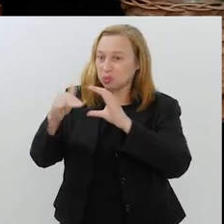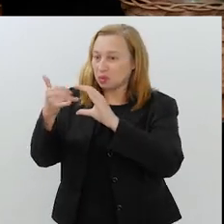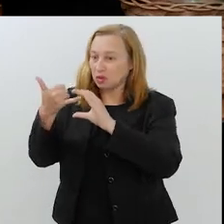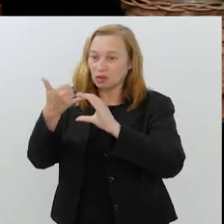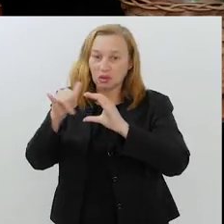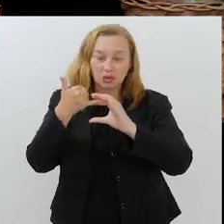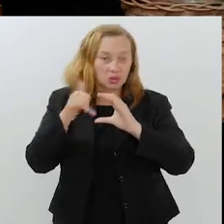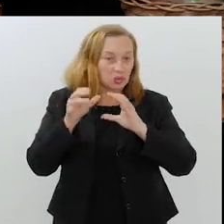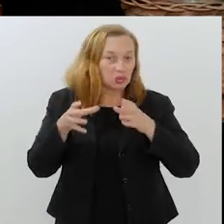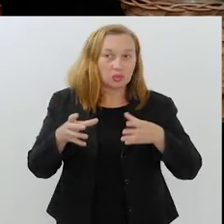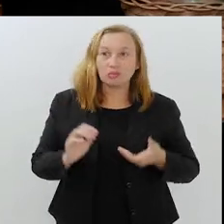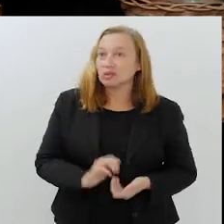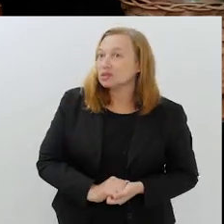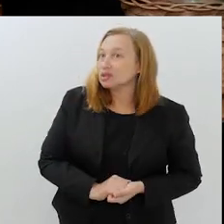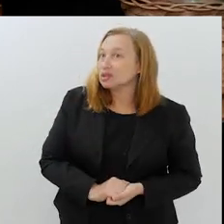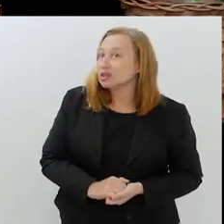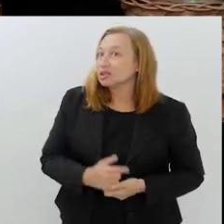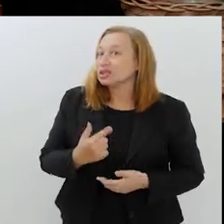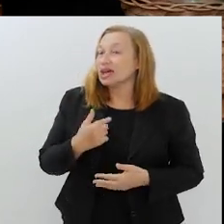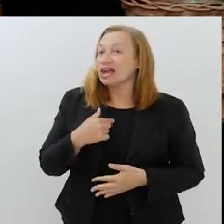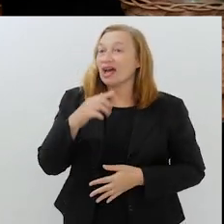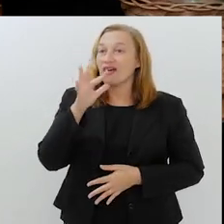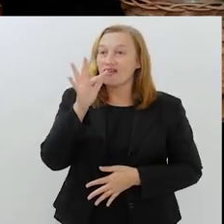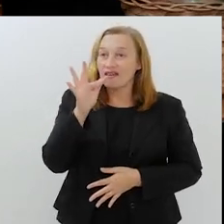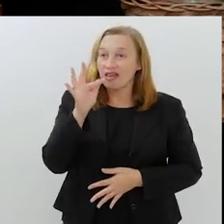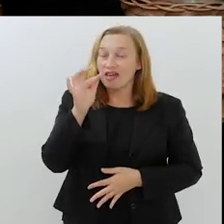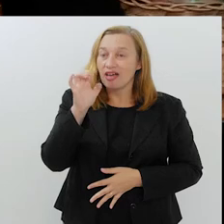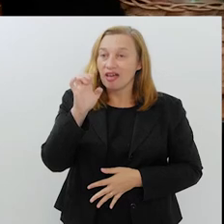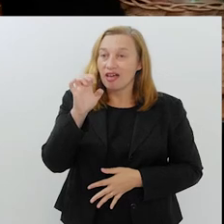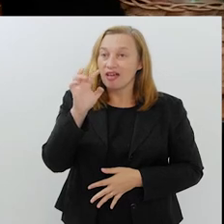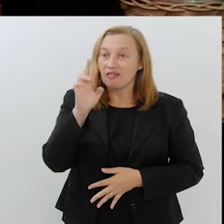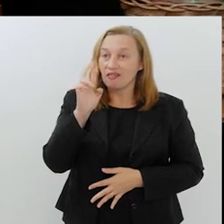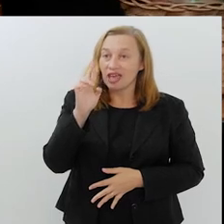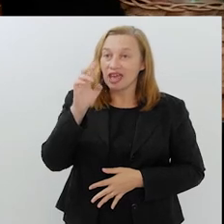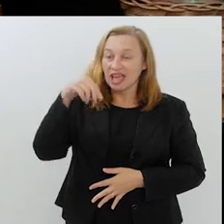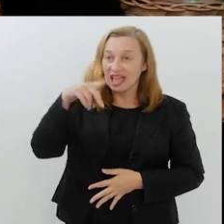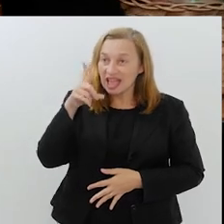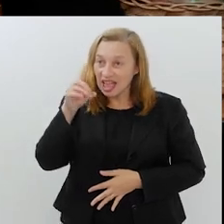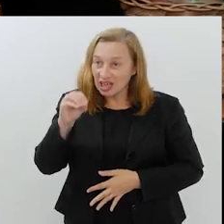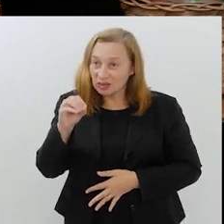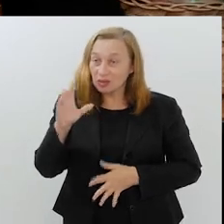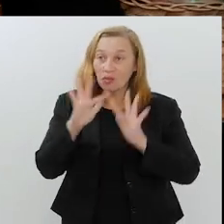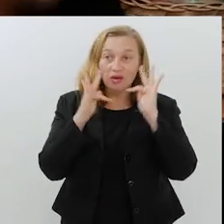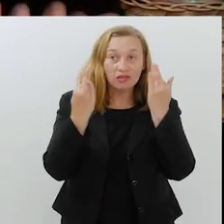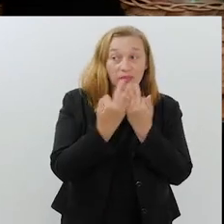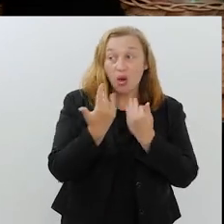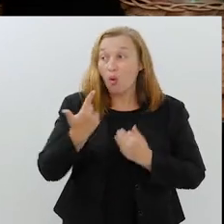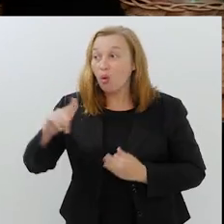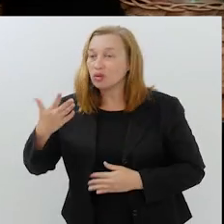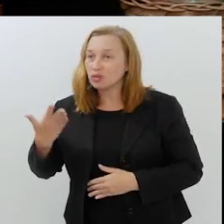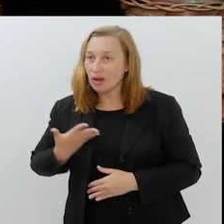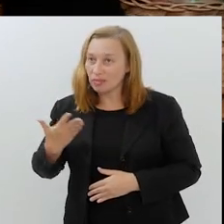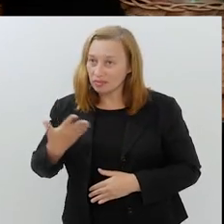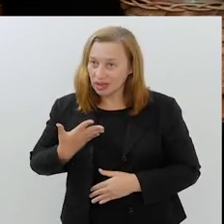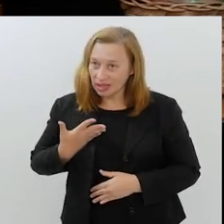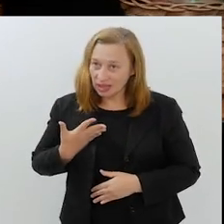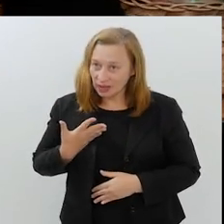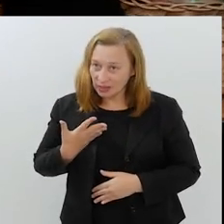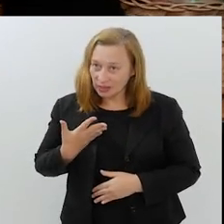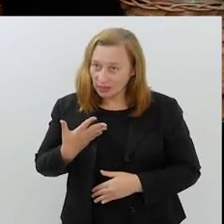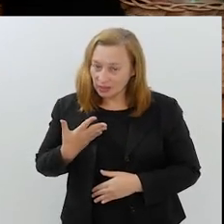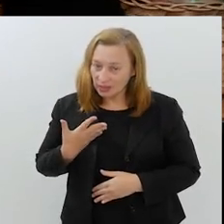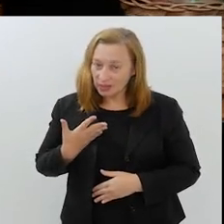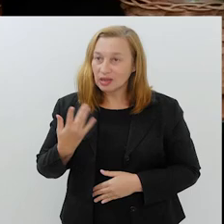botei, passei para frente, que era o Fernando com a família, junto com outro querido nosso, que é o